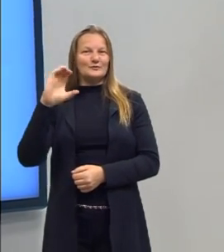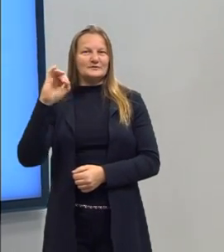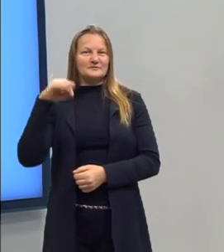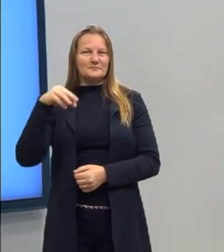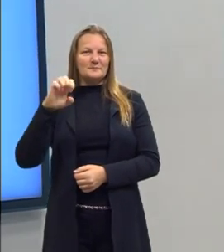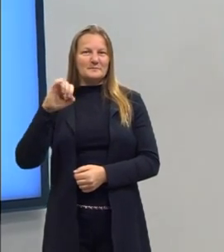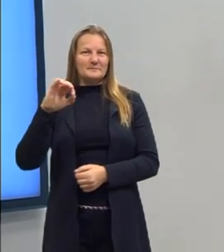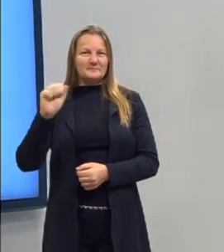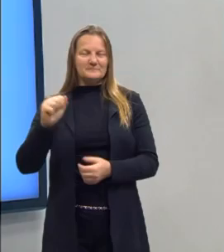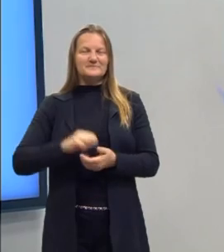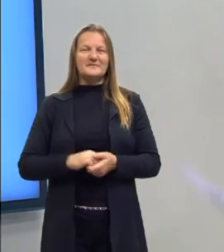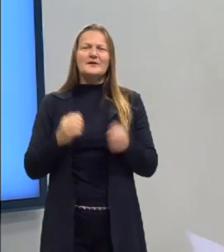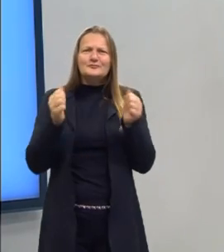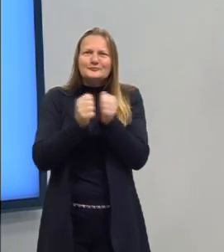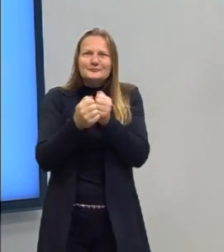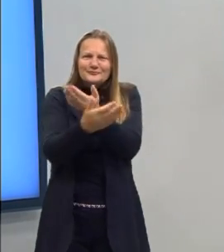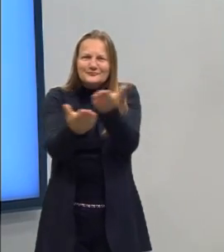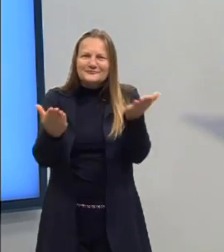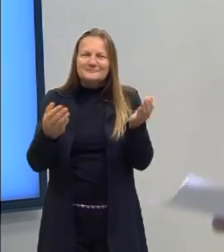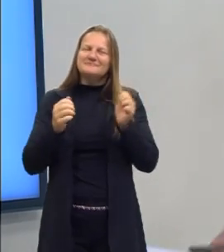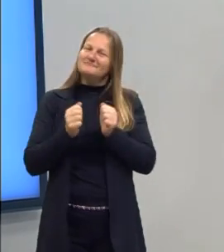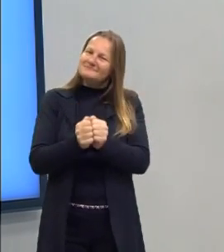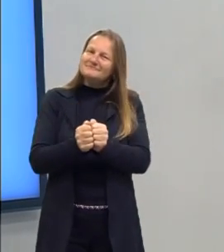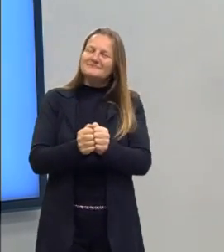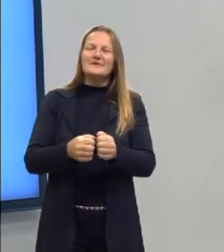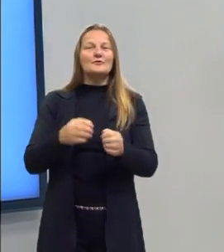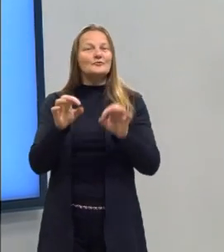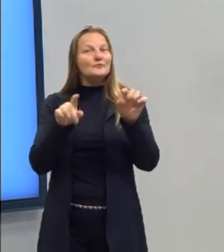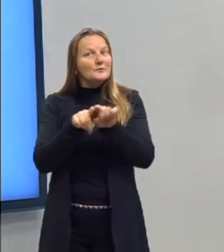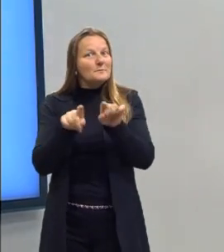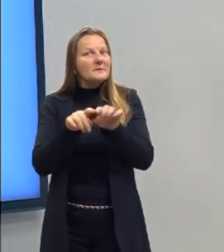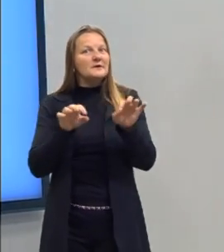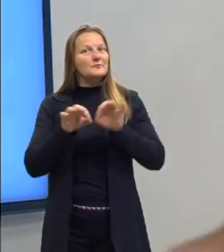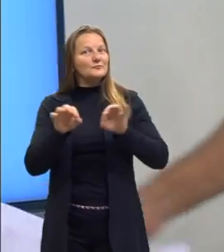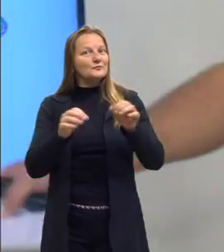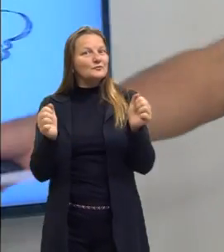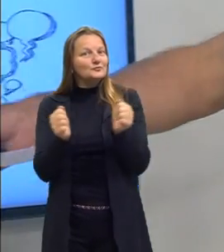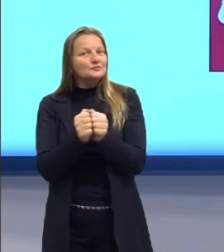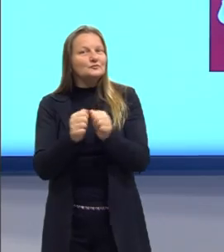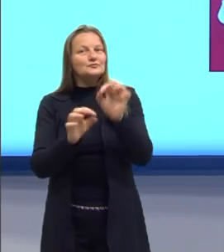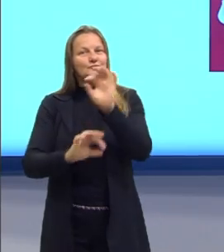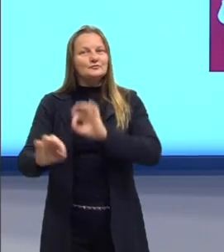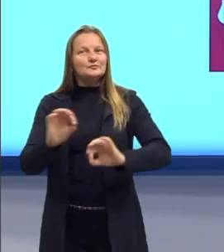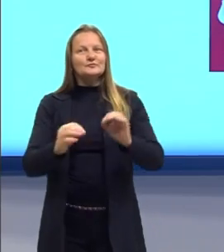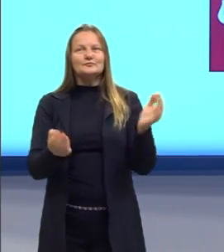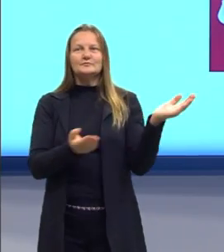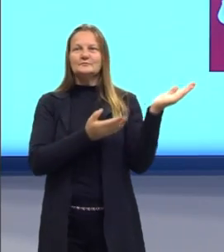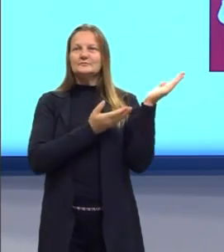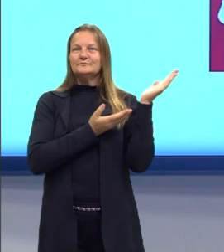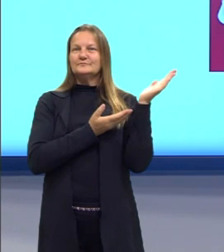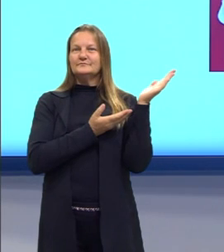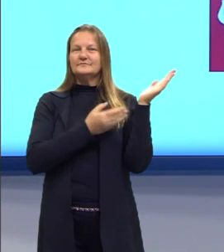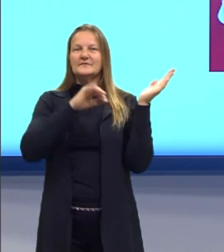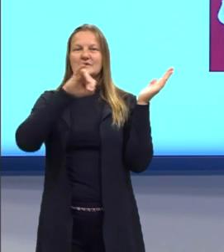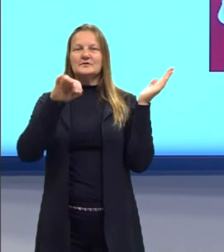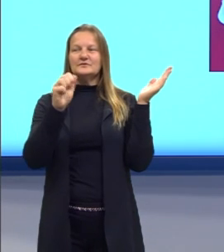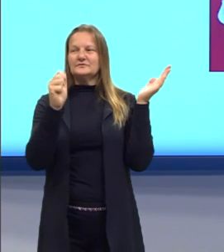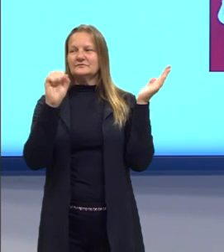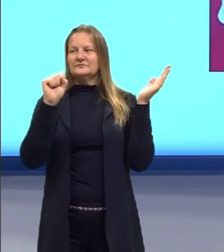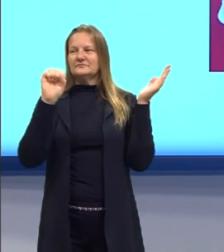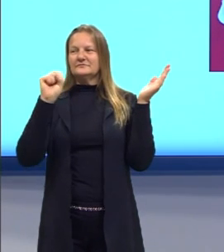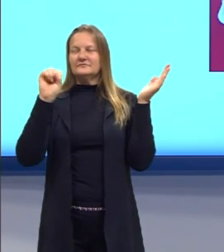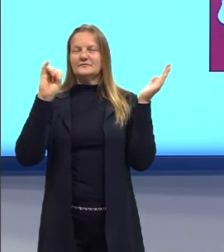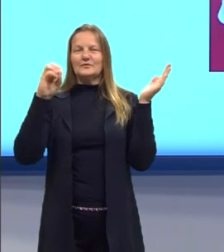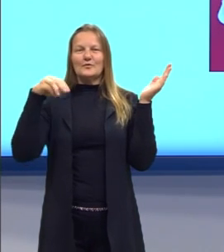a acompanhar essa aula que também foi produzida pelo professor, nosso curador, professor Jair São Paulo,